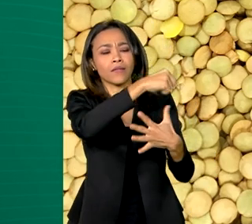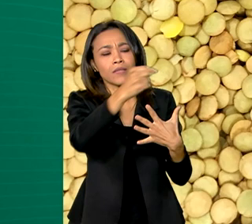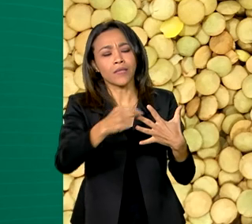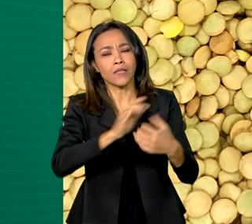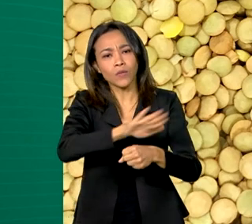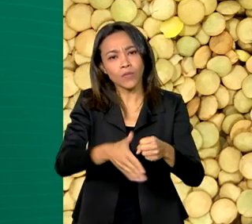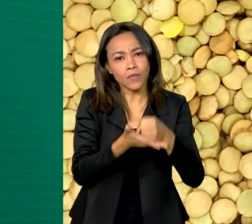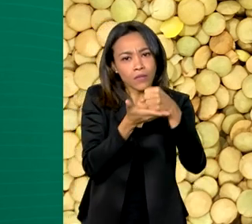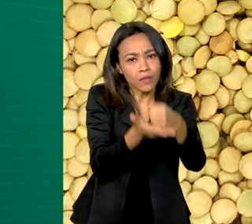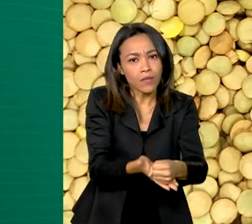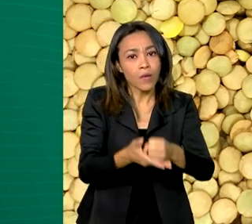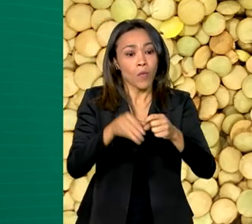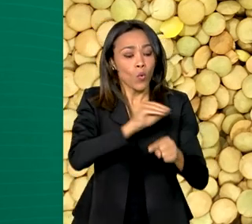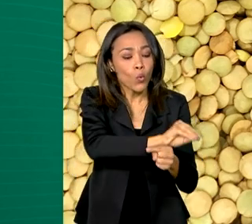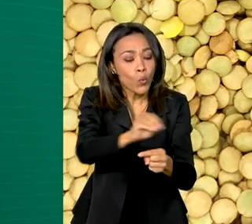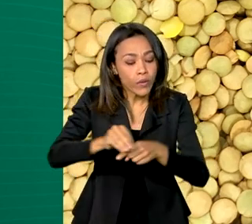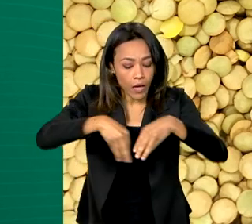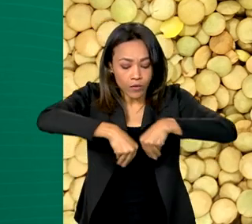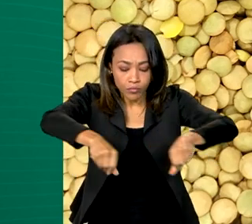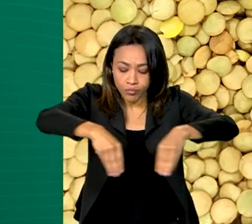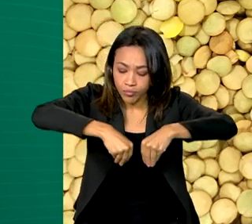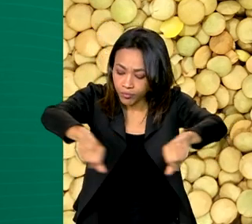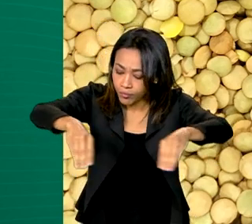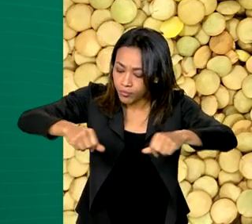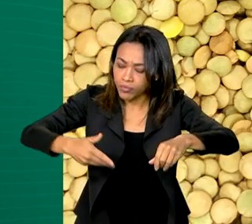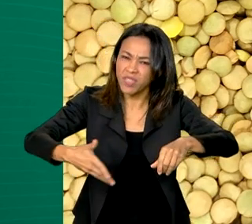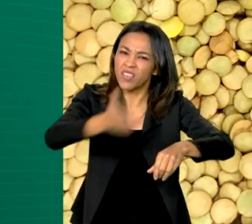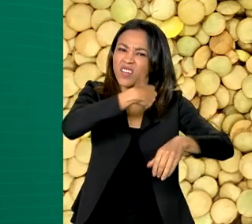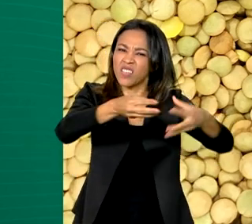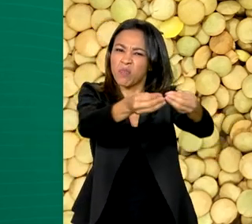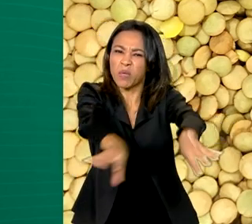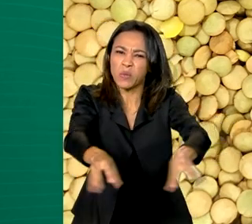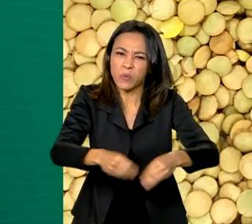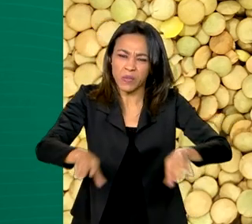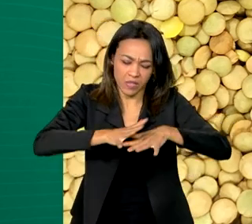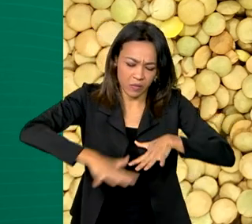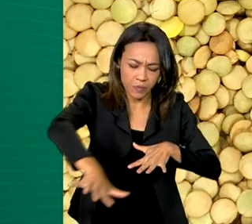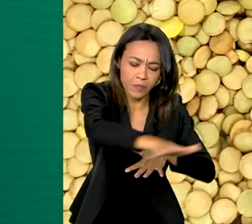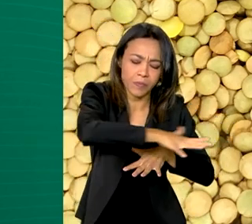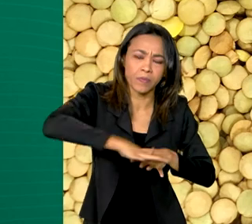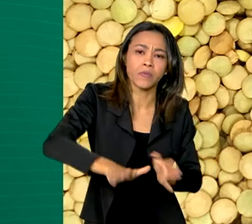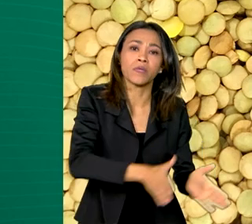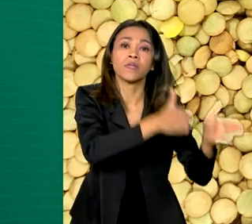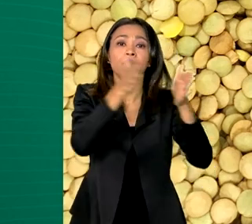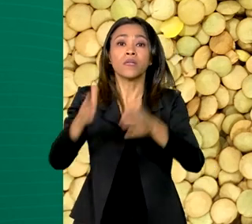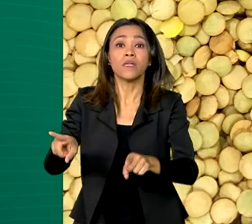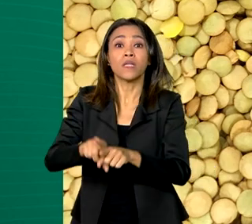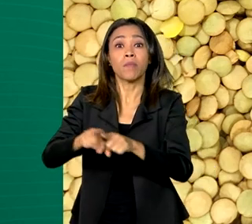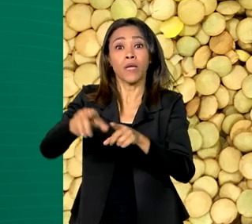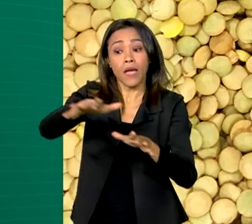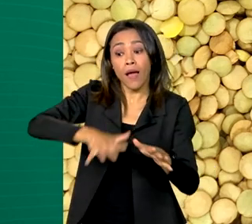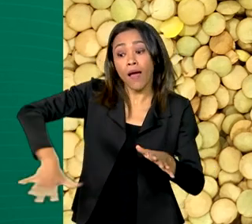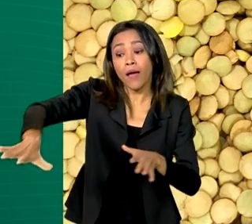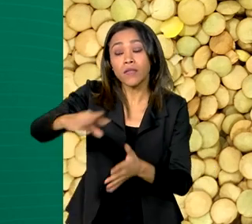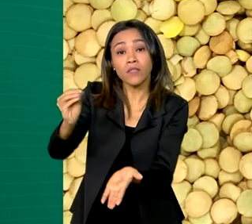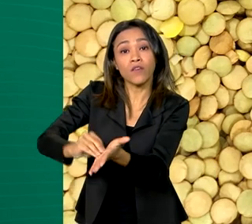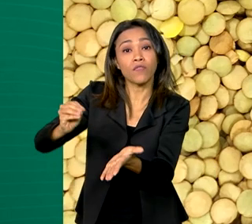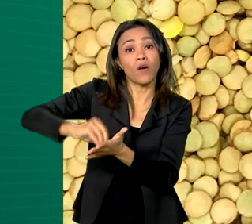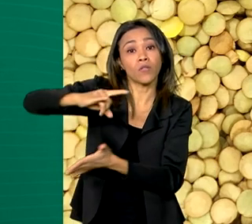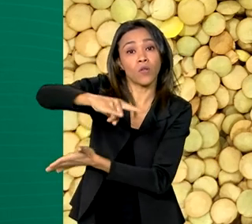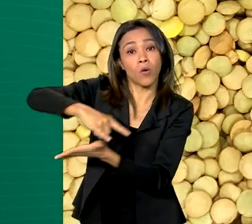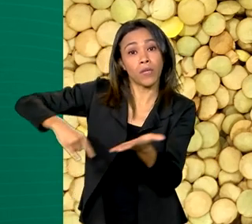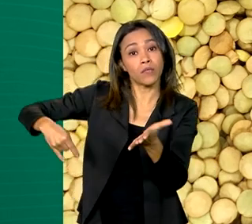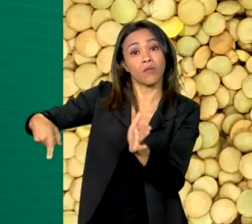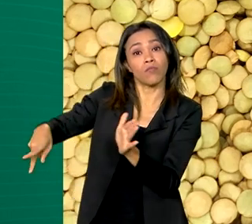como a recuperação de áreas e de pastagens degradadas e reparação de áreas embargadas para legalização. Com as